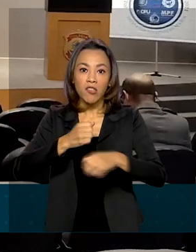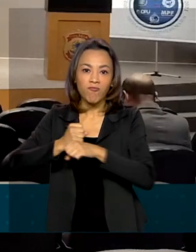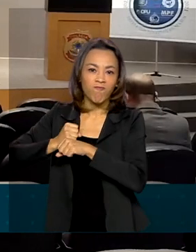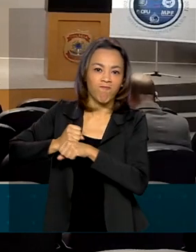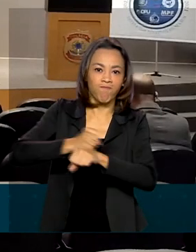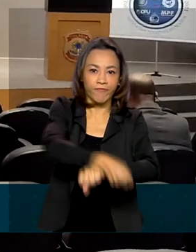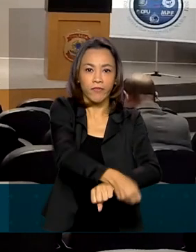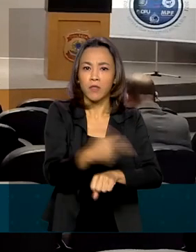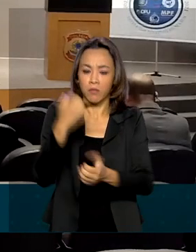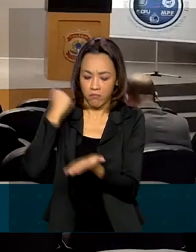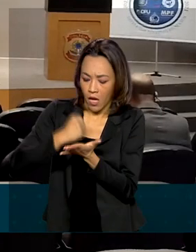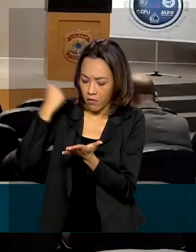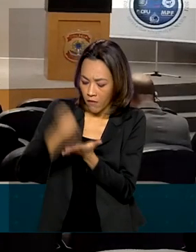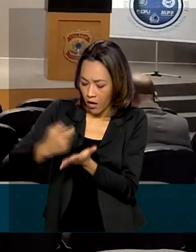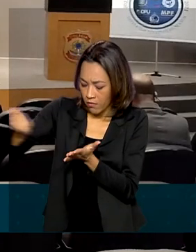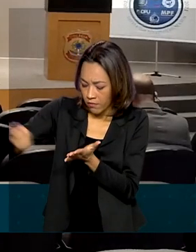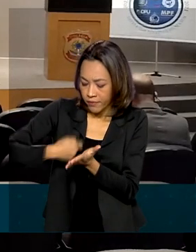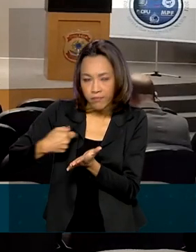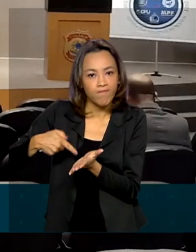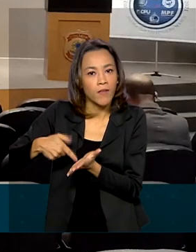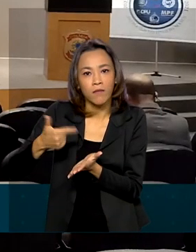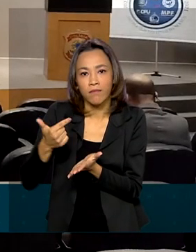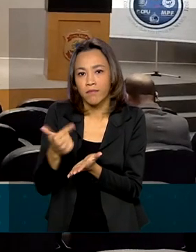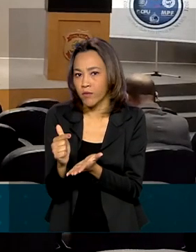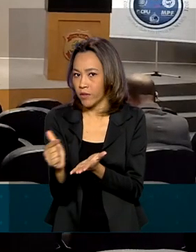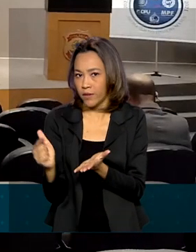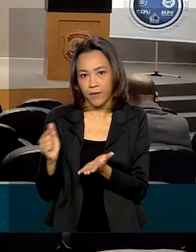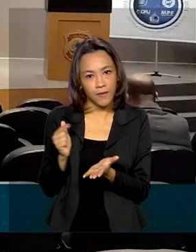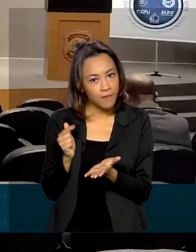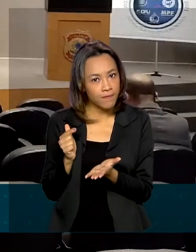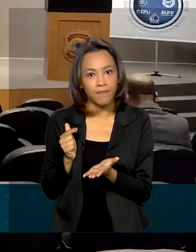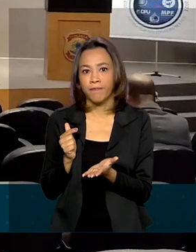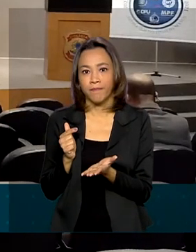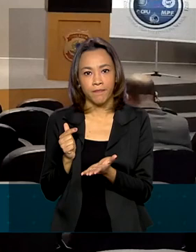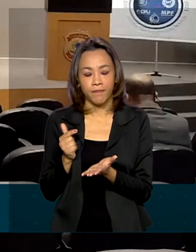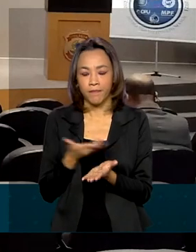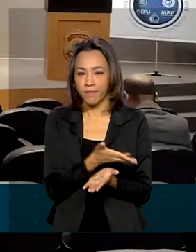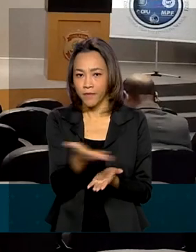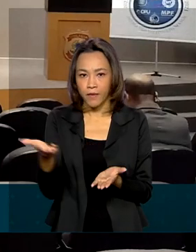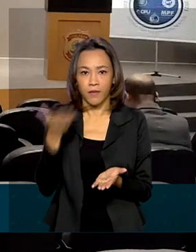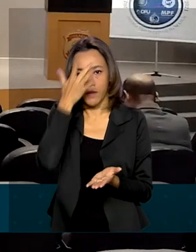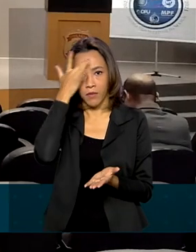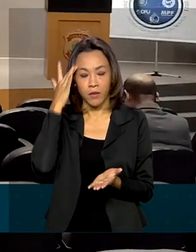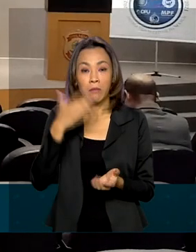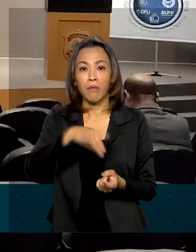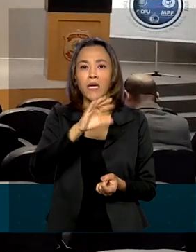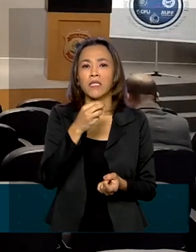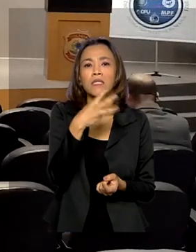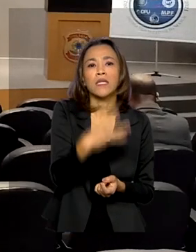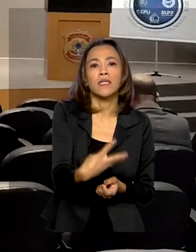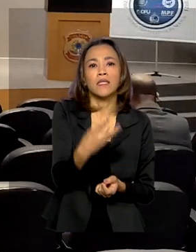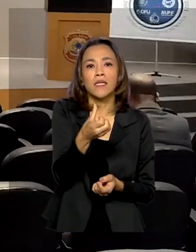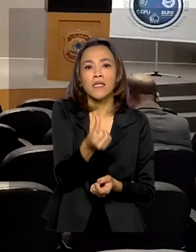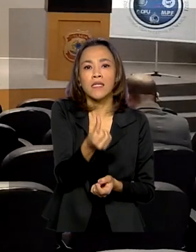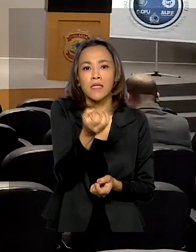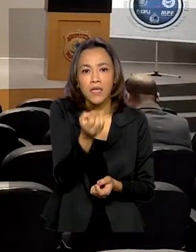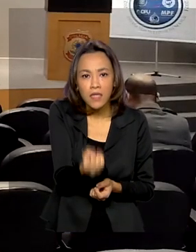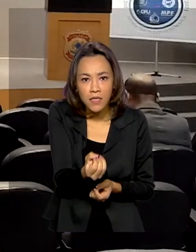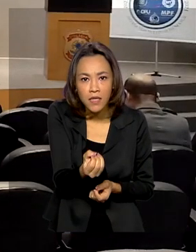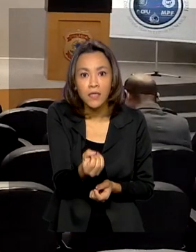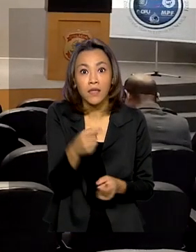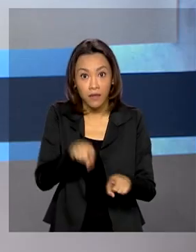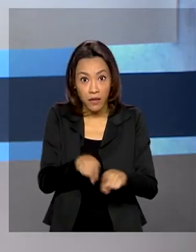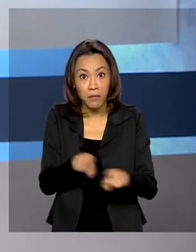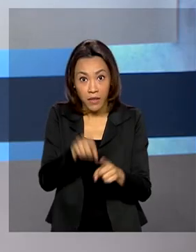registro em carteira de trabalho e foram lavrados mais de 360 autos de